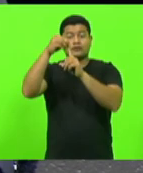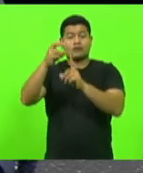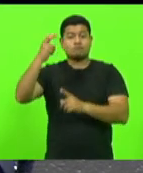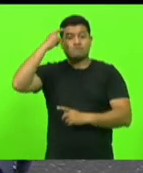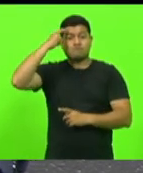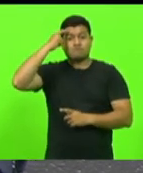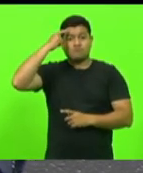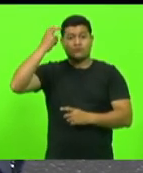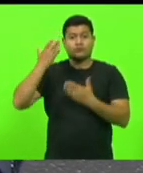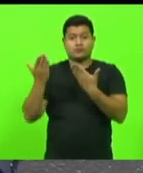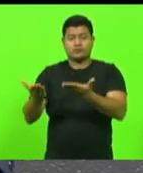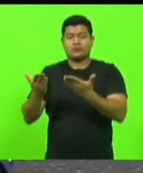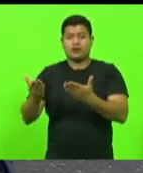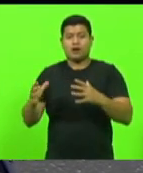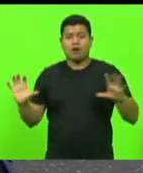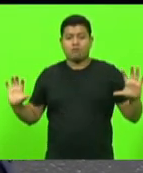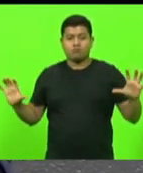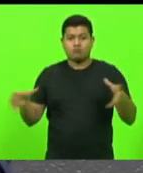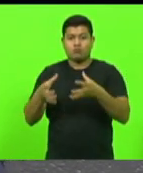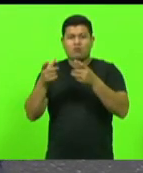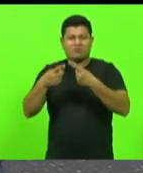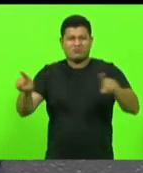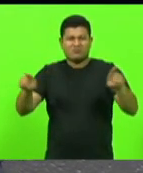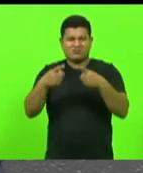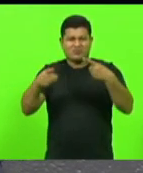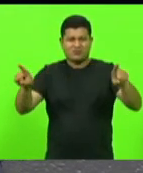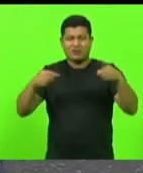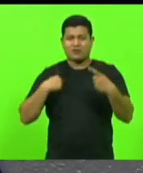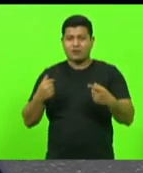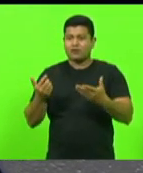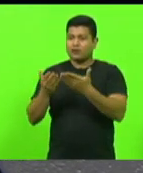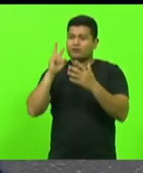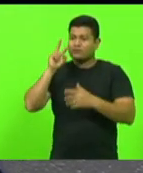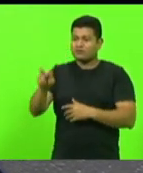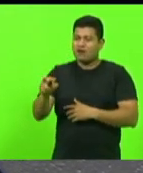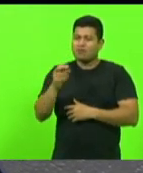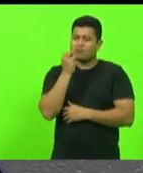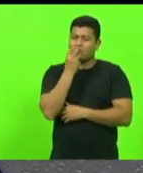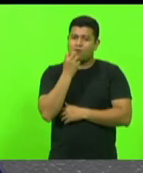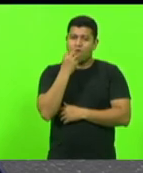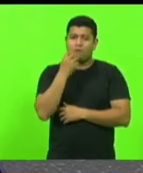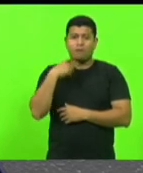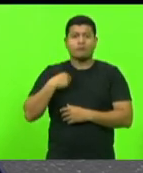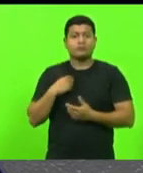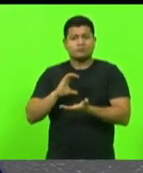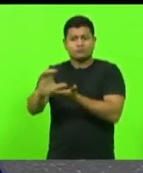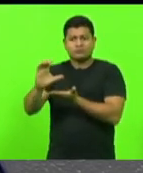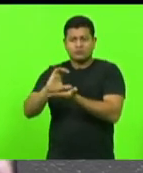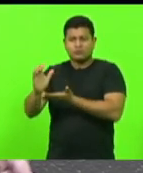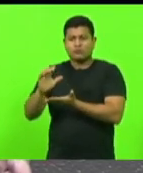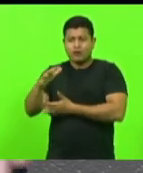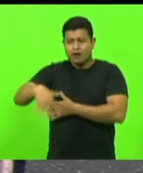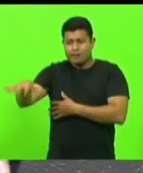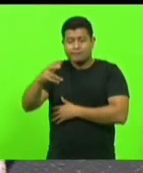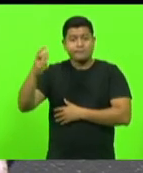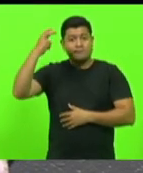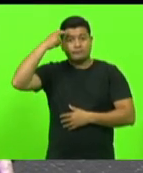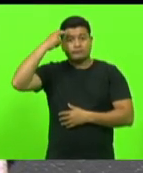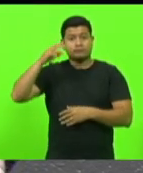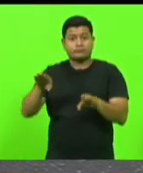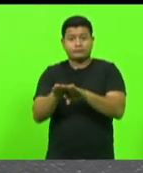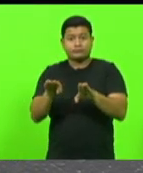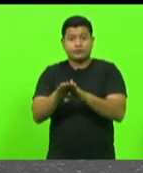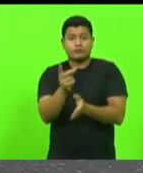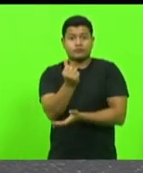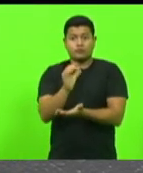aquela banda tirolesa, que maravilha, isso quando se investe na cultura, e os investimentos